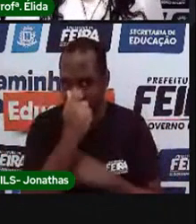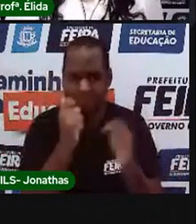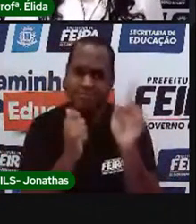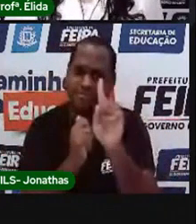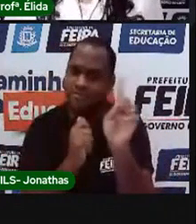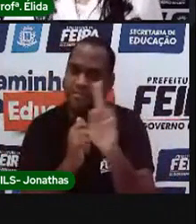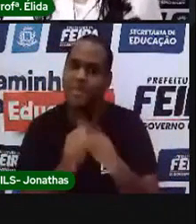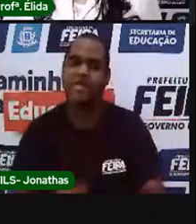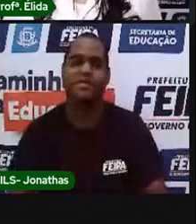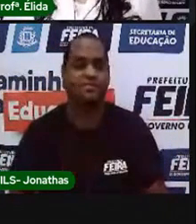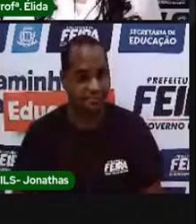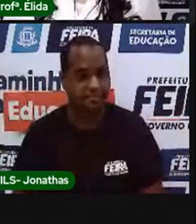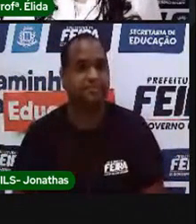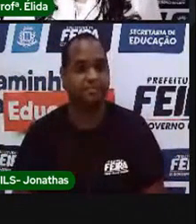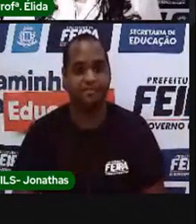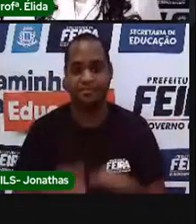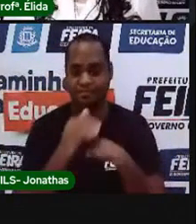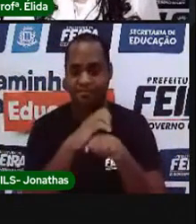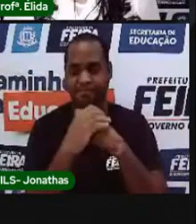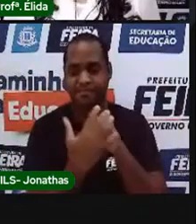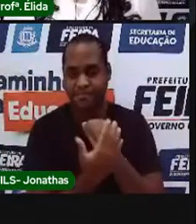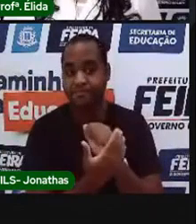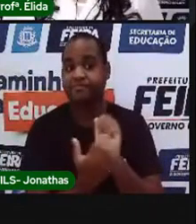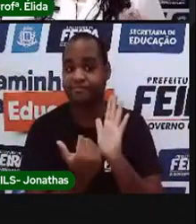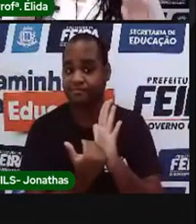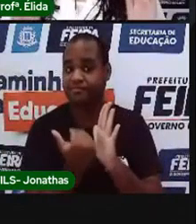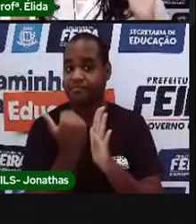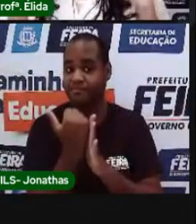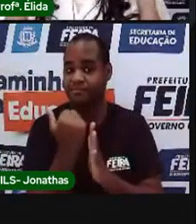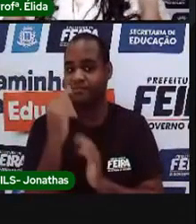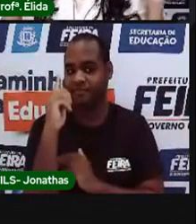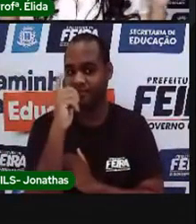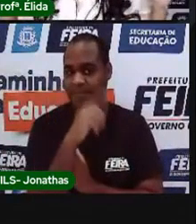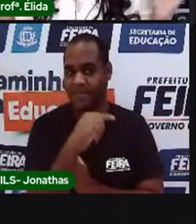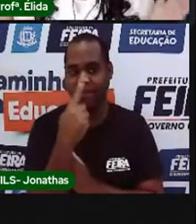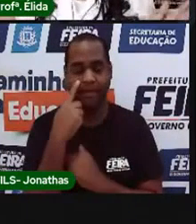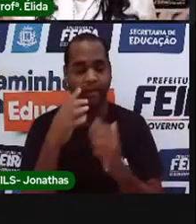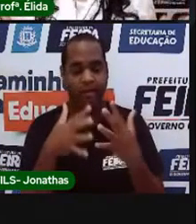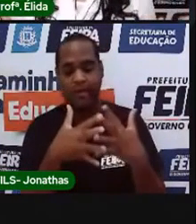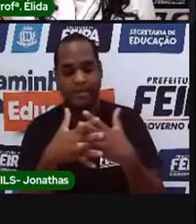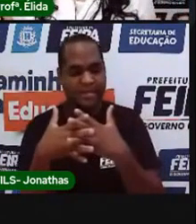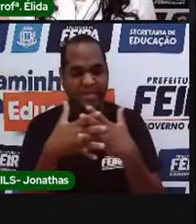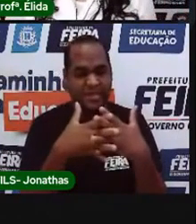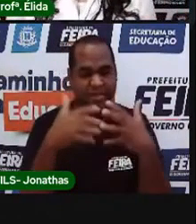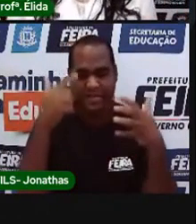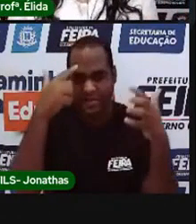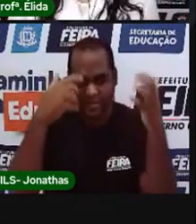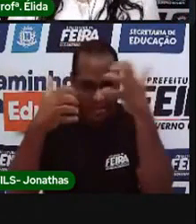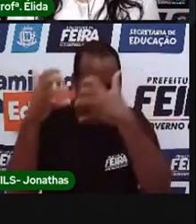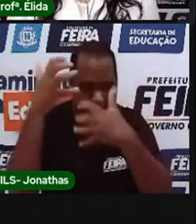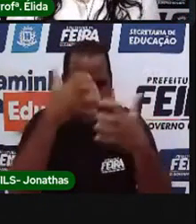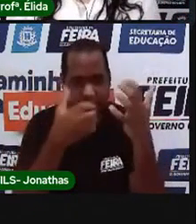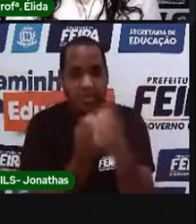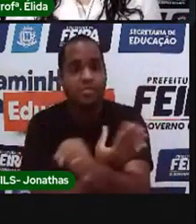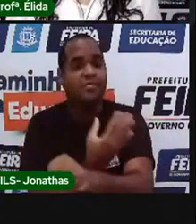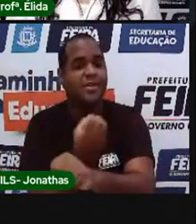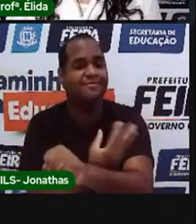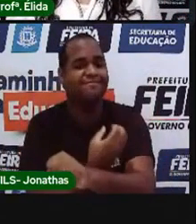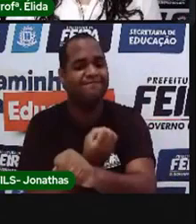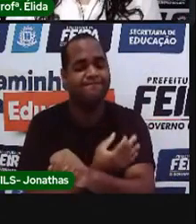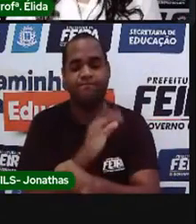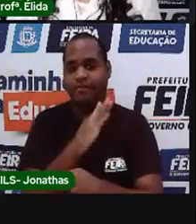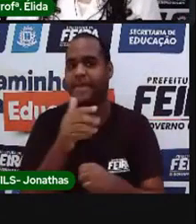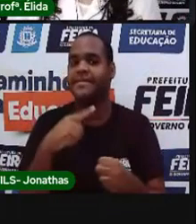Viu? Durante a pandemia, apesar da confusão nas nossas emoções, nós tivemos